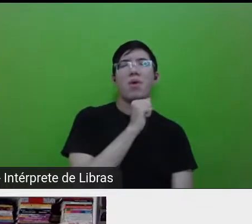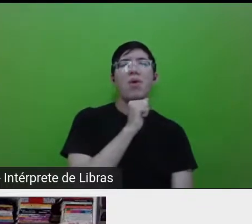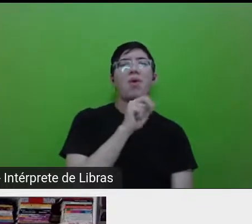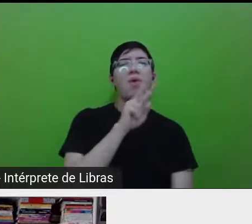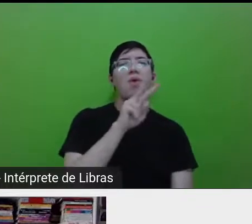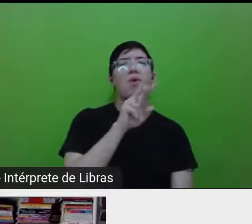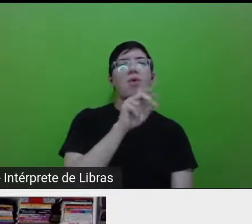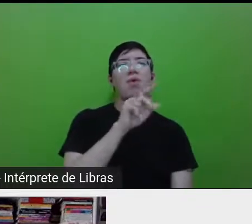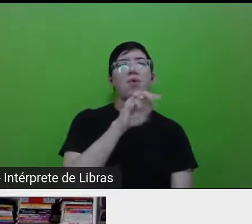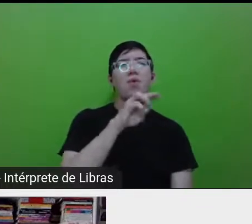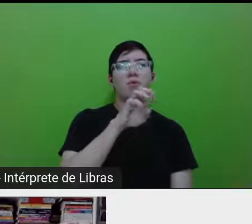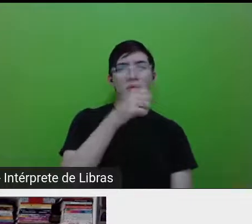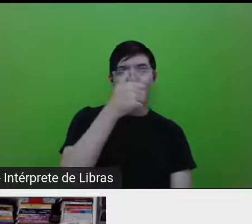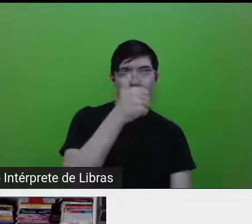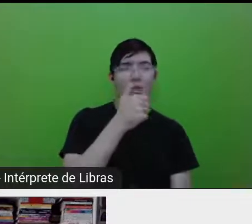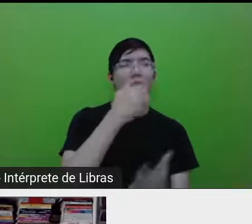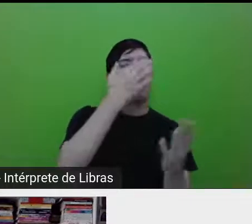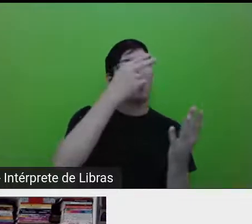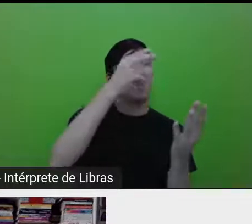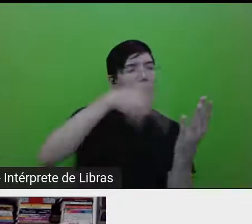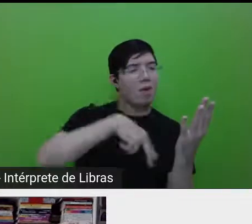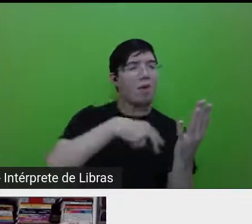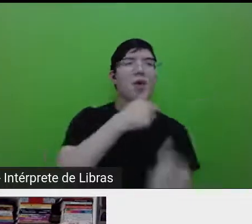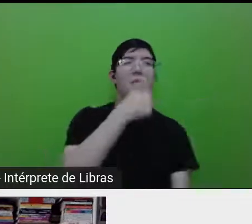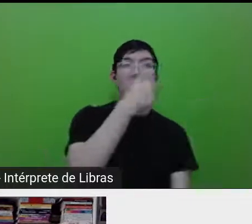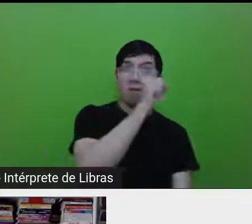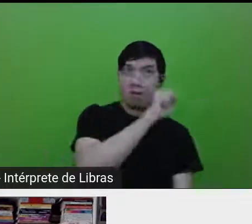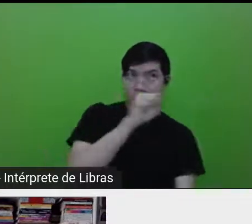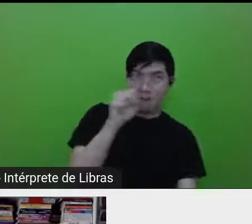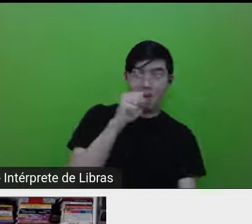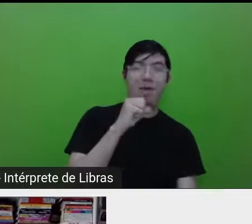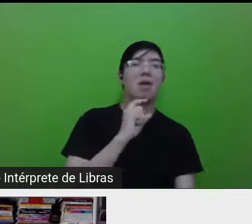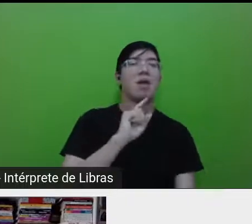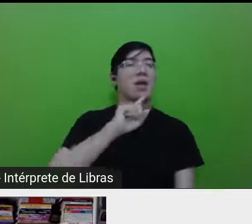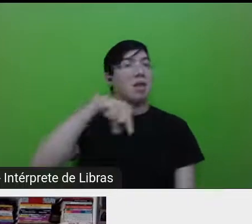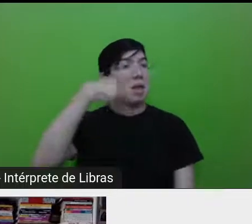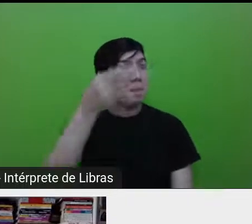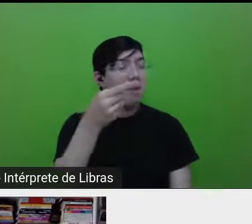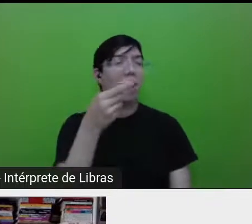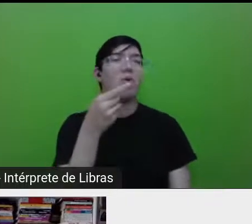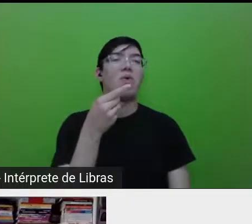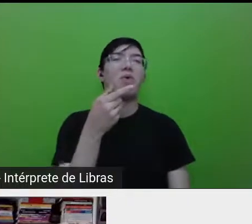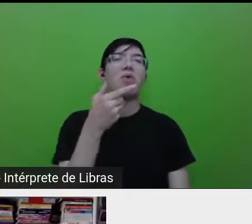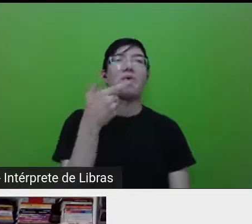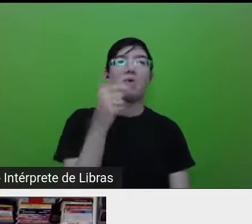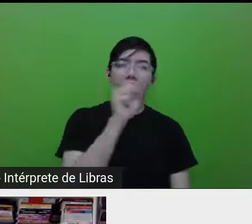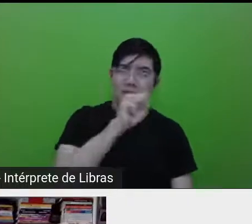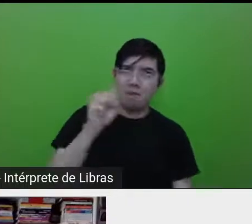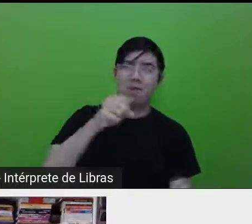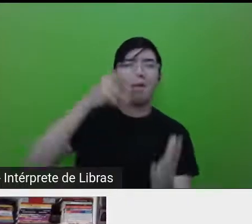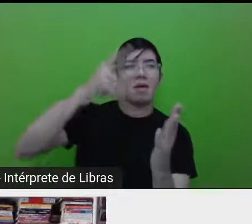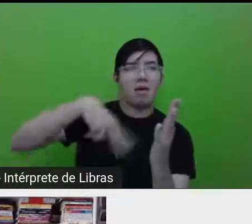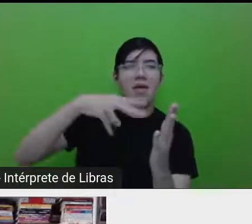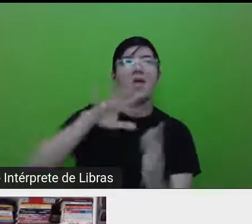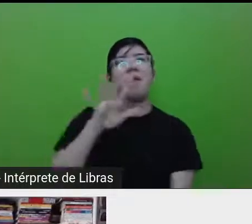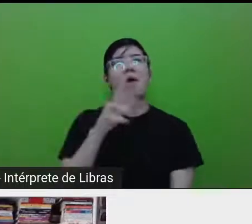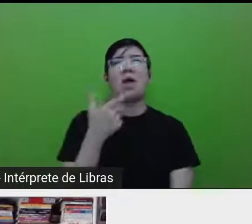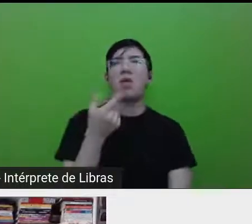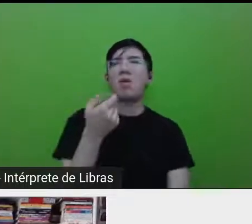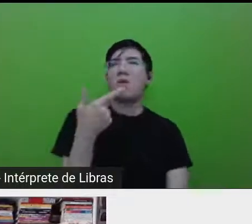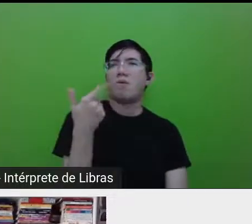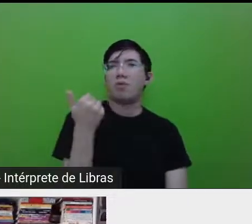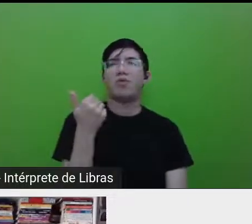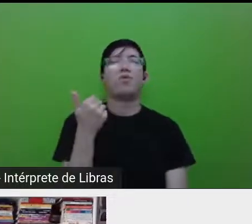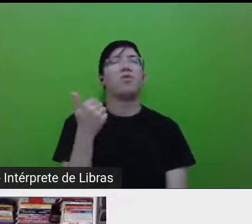Eu vou ler o volume 1 no primeiro semestre, deixo para ler o segundo no segundo, e daqui para 2021 eu termino tudo,